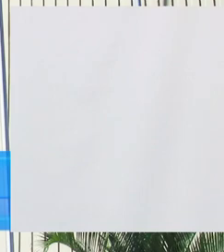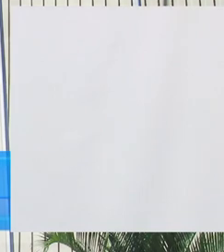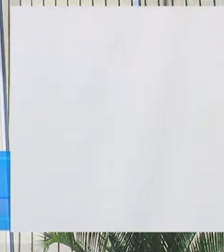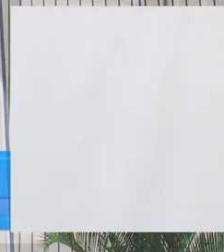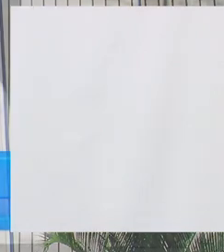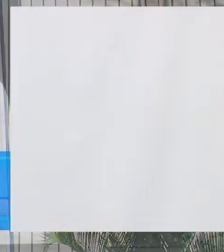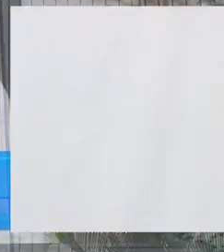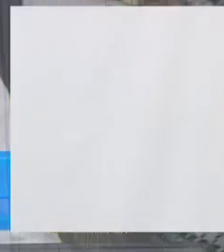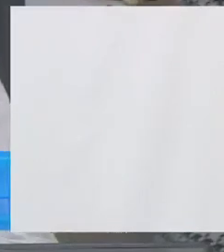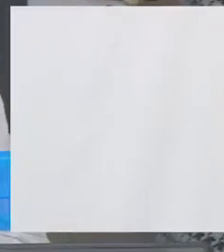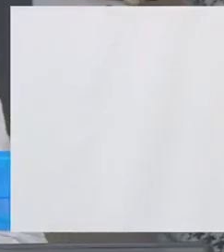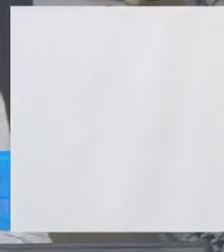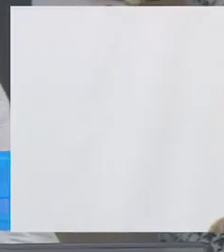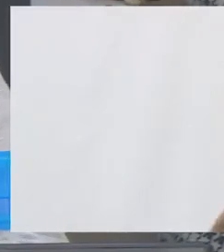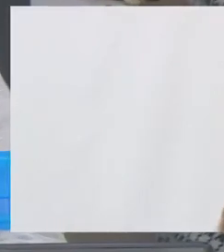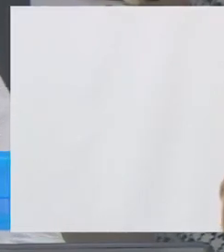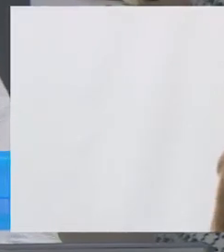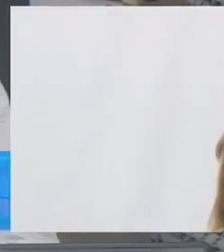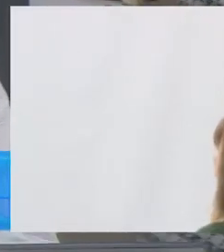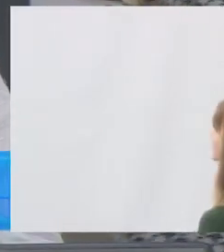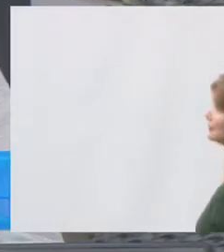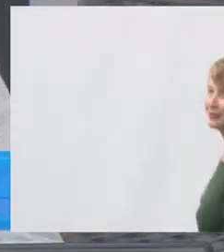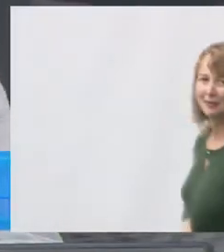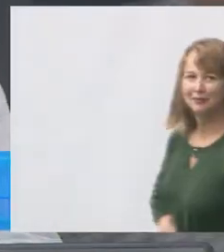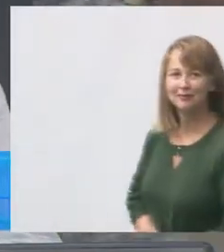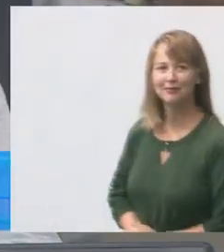Boa tarde a todos e a todas,